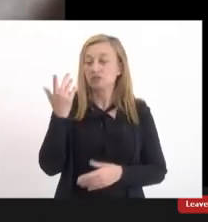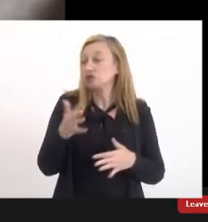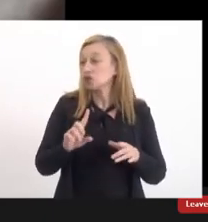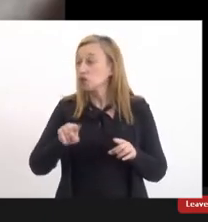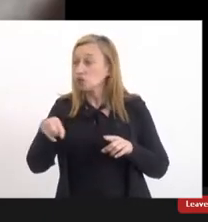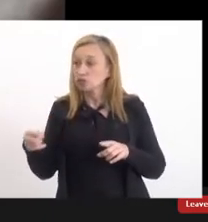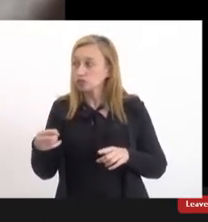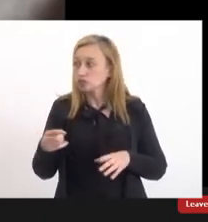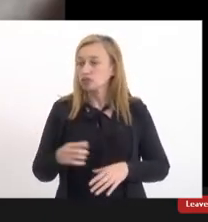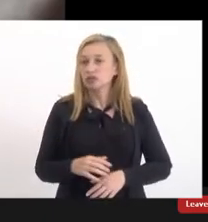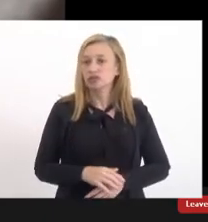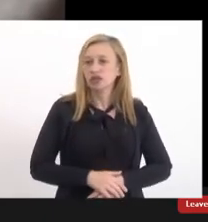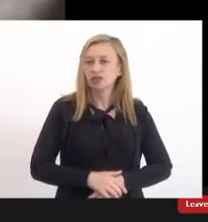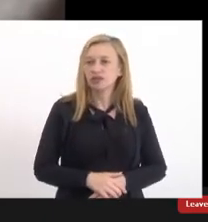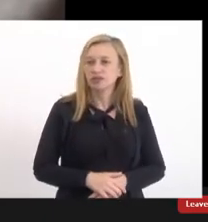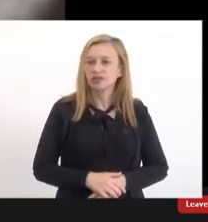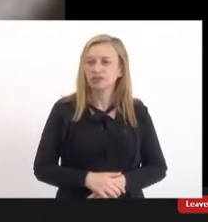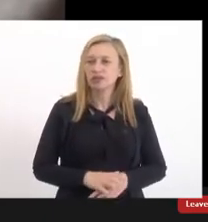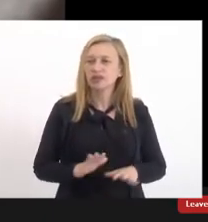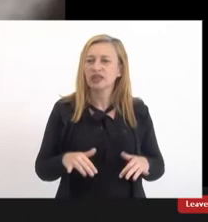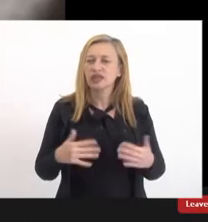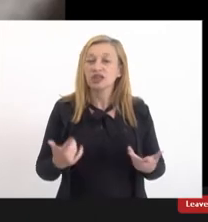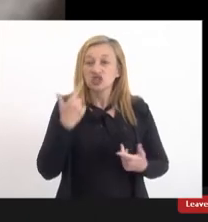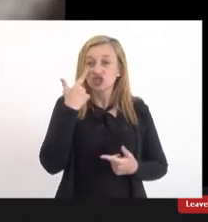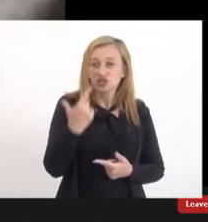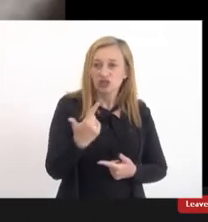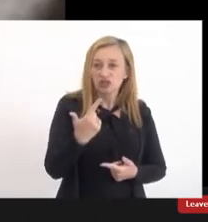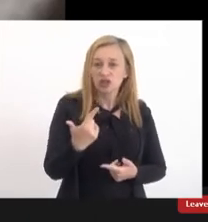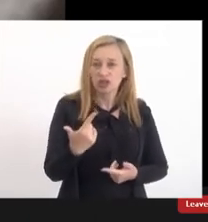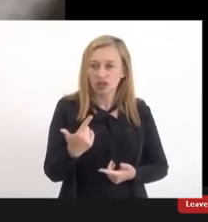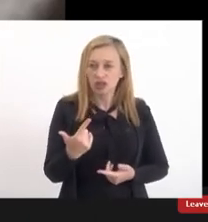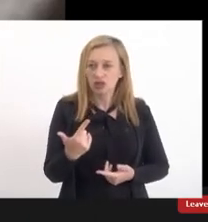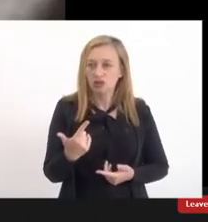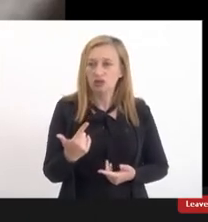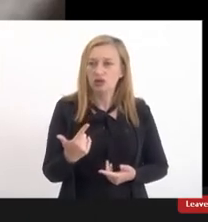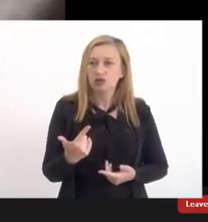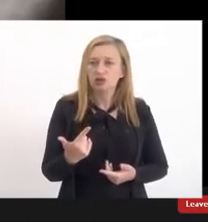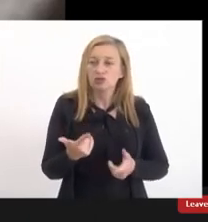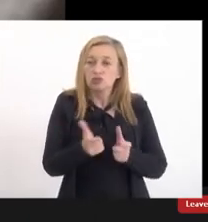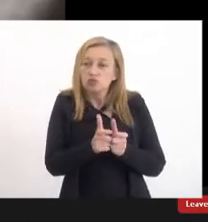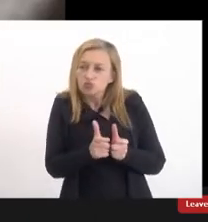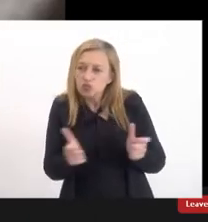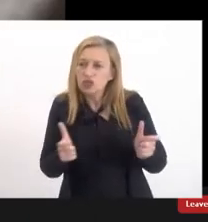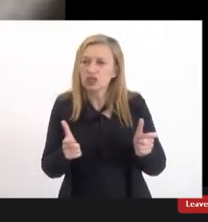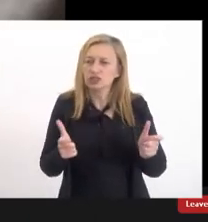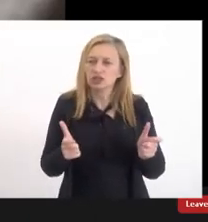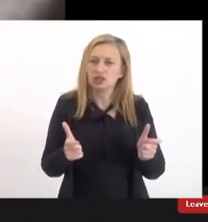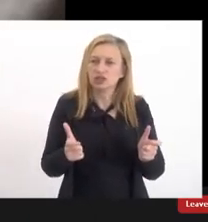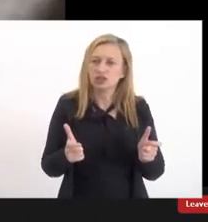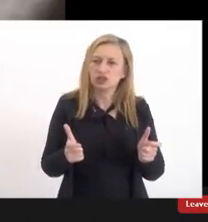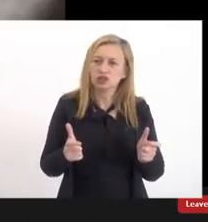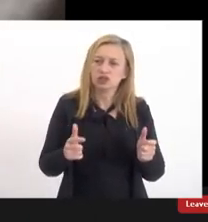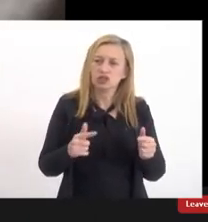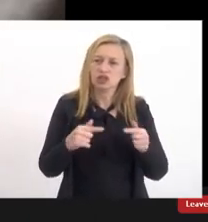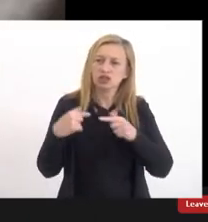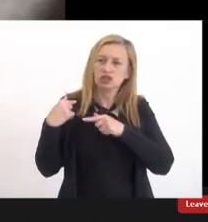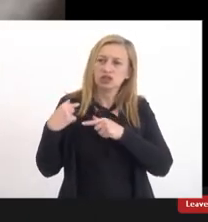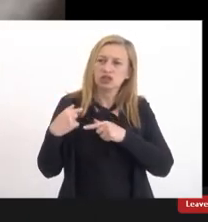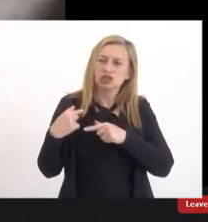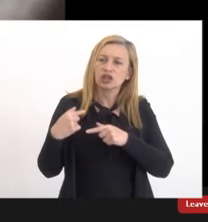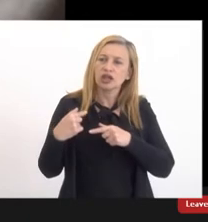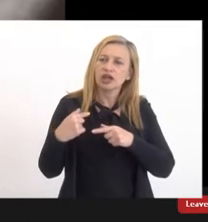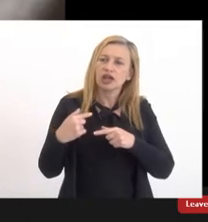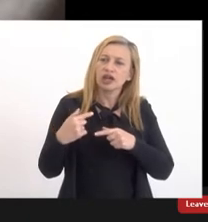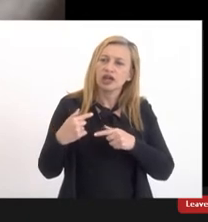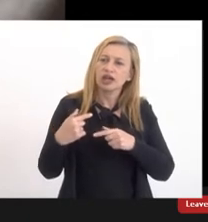-versa né então a gente vê um mecanismo tão intenso herança da nossa constituição de 88